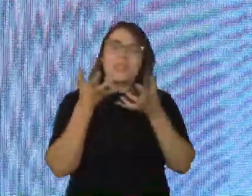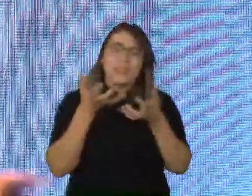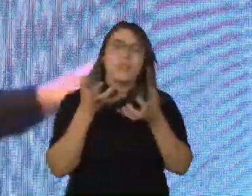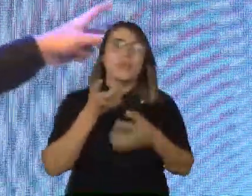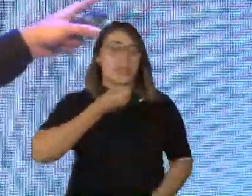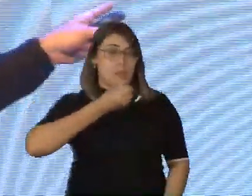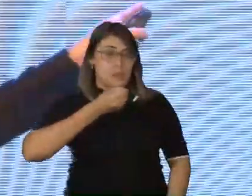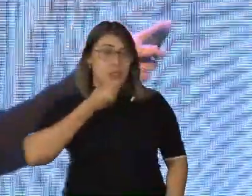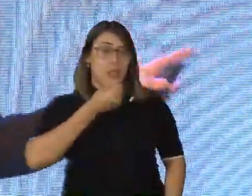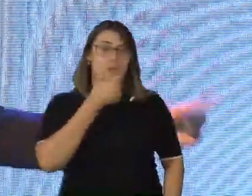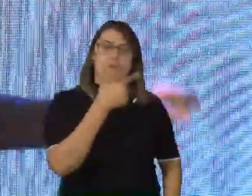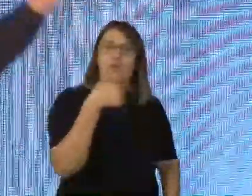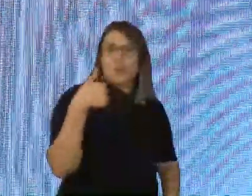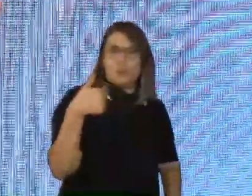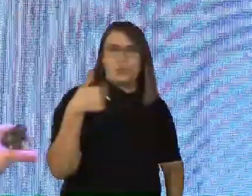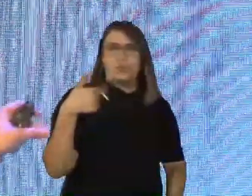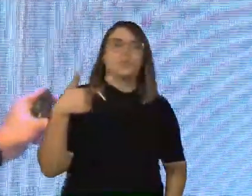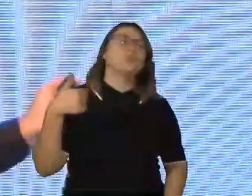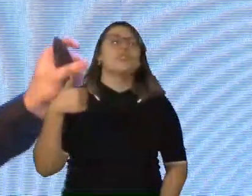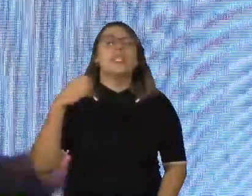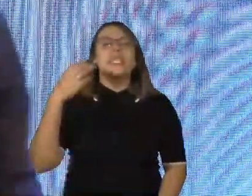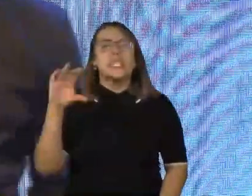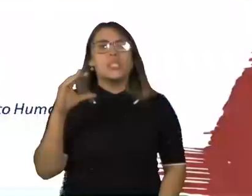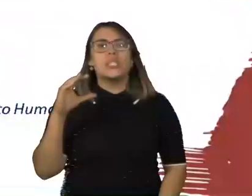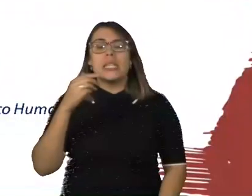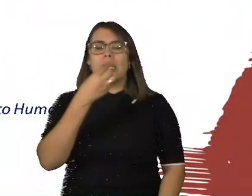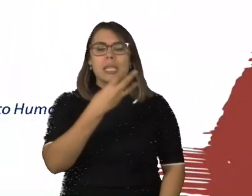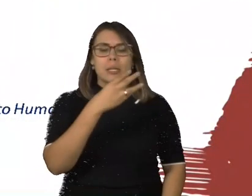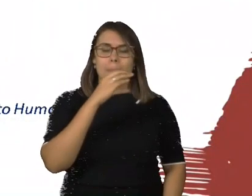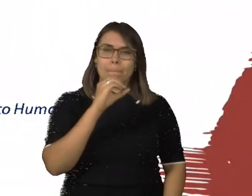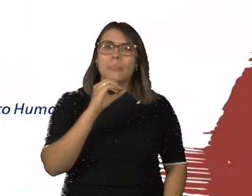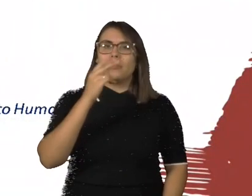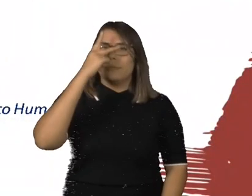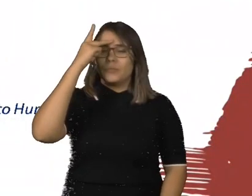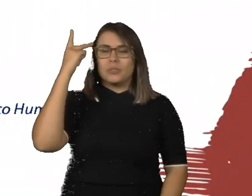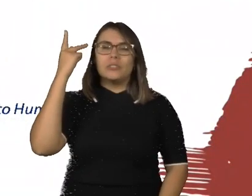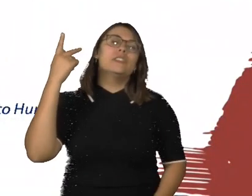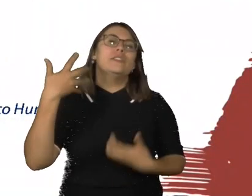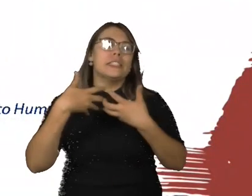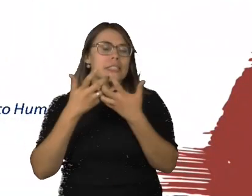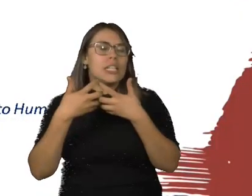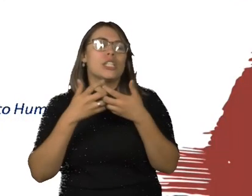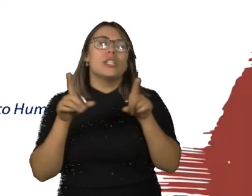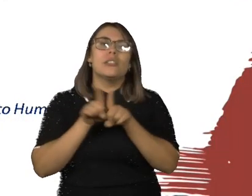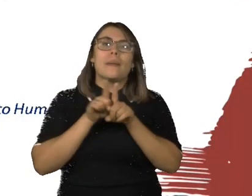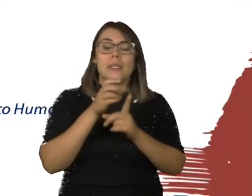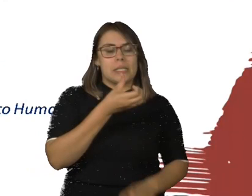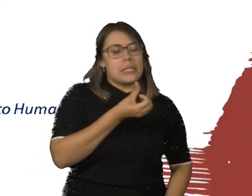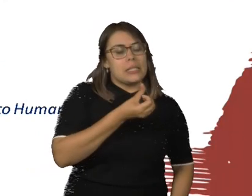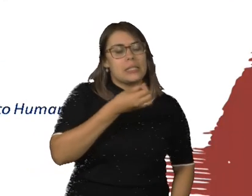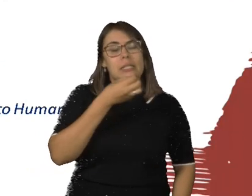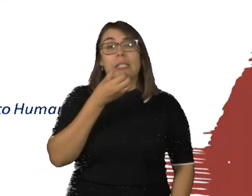entrevistei 21 cientistas, 30 mães de filhos com deficiência, 24 pais com filhos comuns, 66